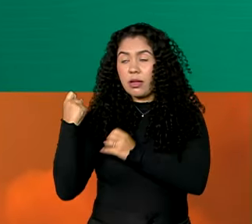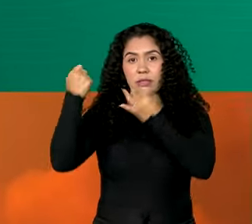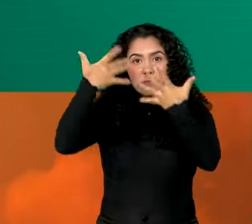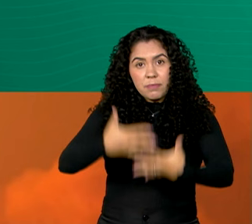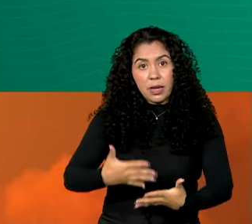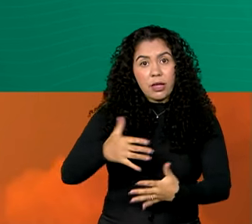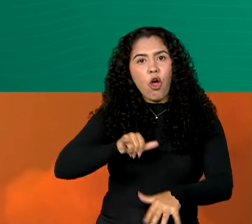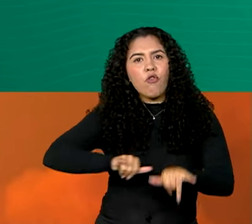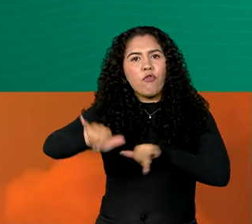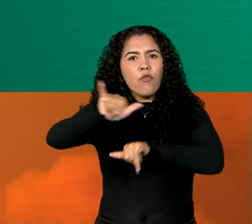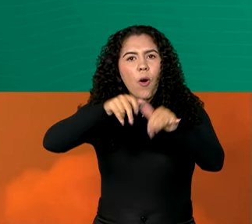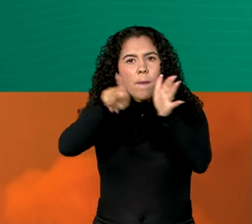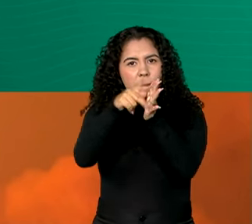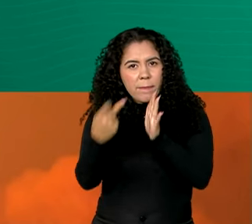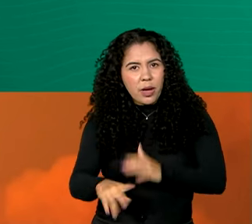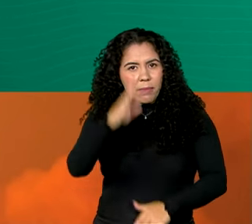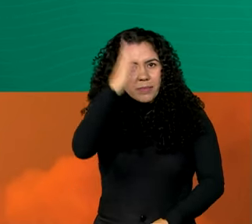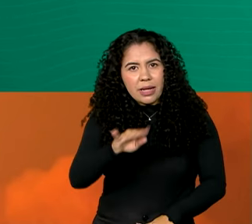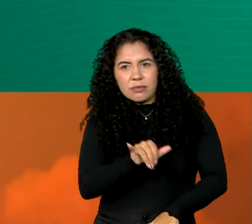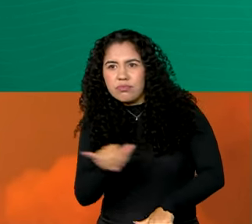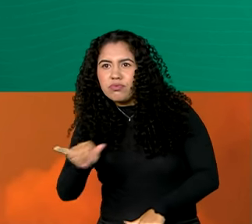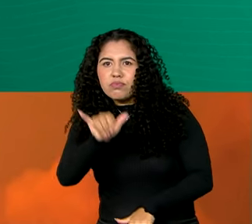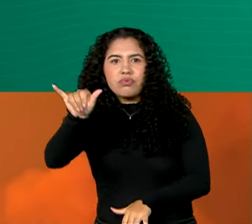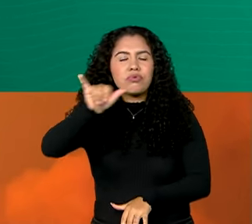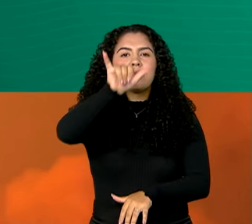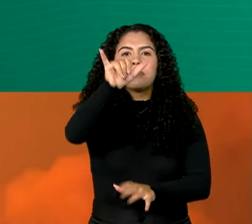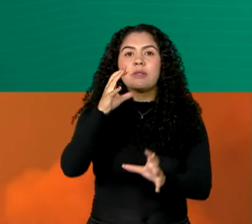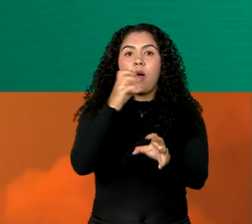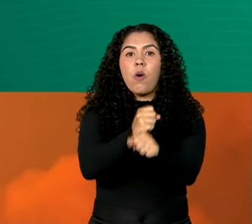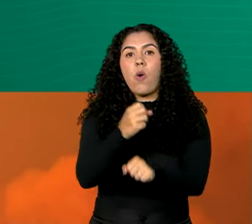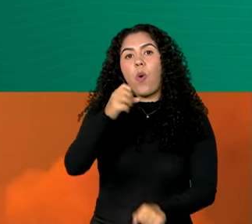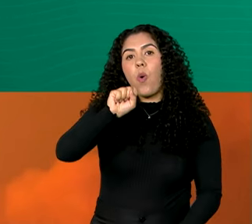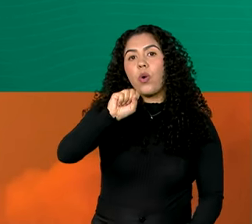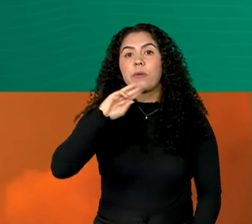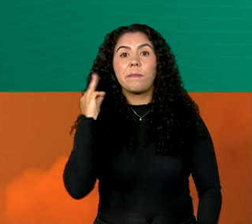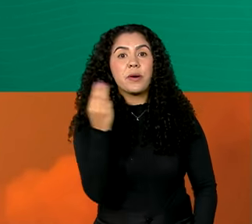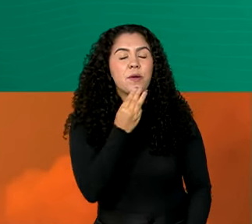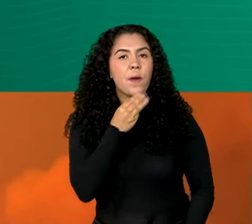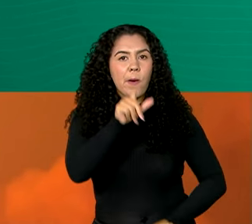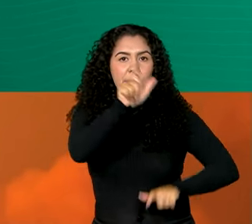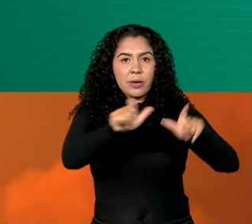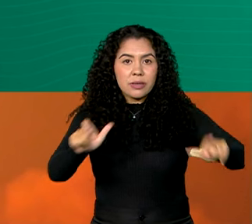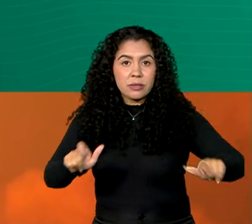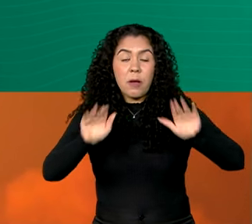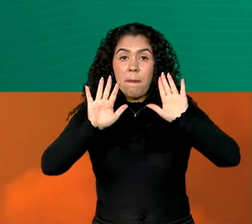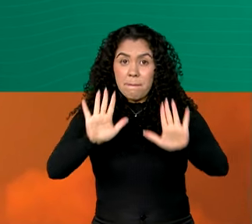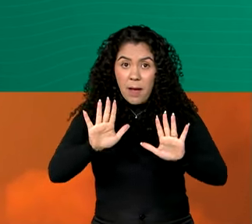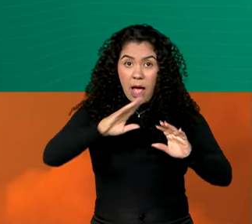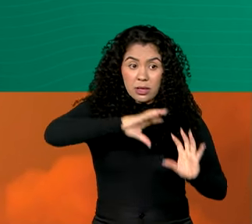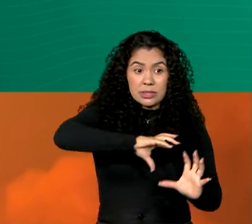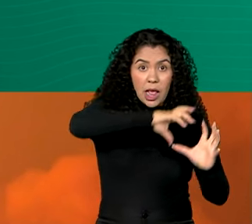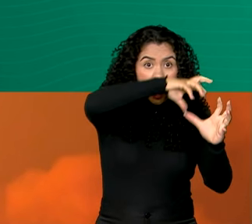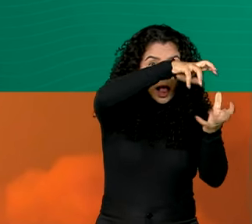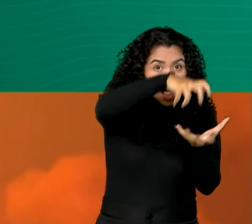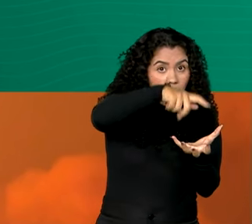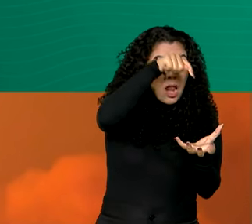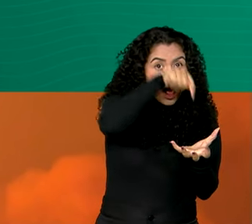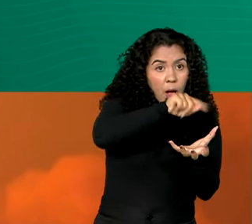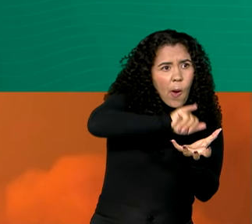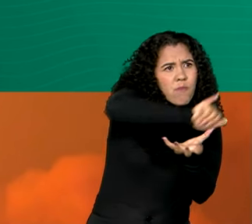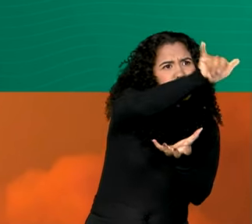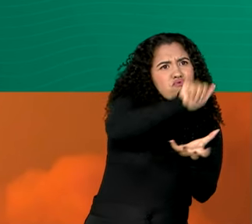movimentação de passageiros no mês de agosto somou 8 milhões de pessoas, enquanto os internacionais